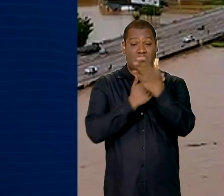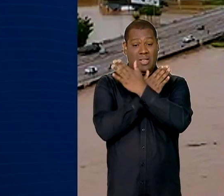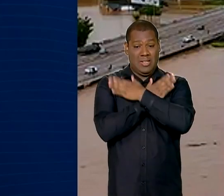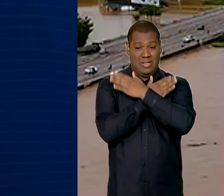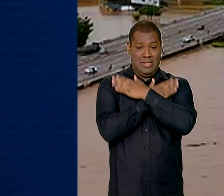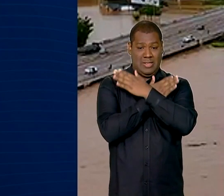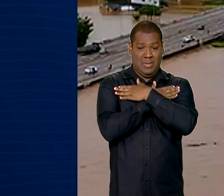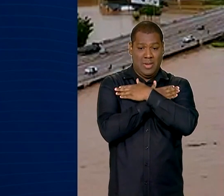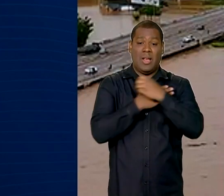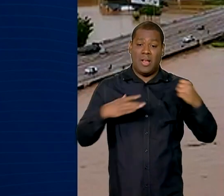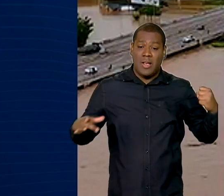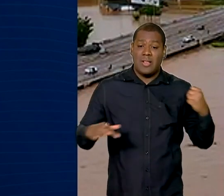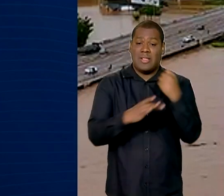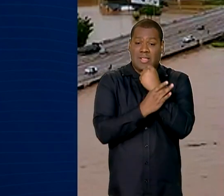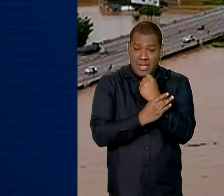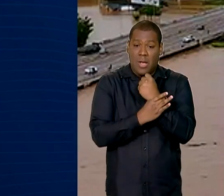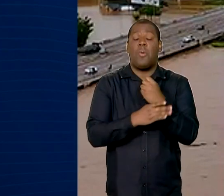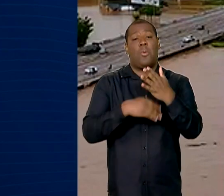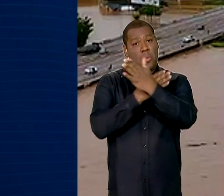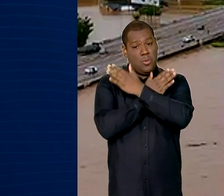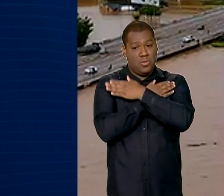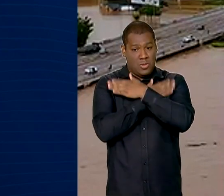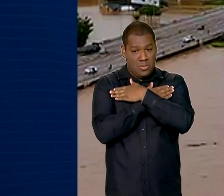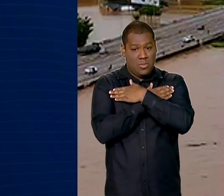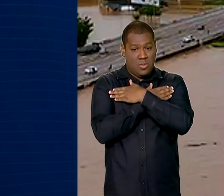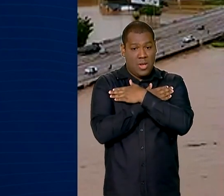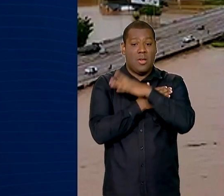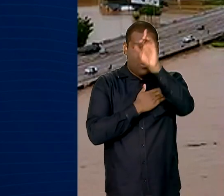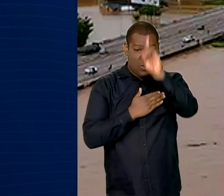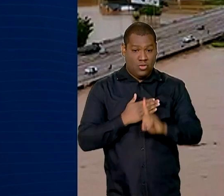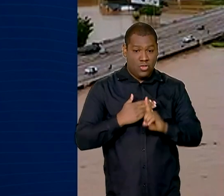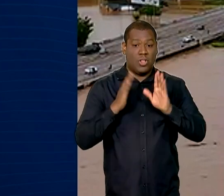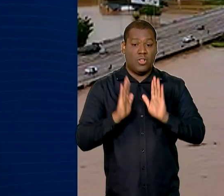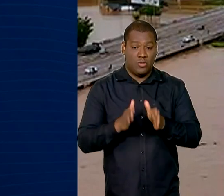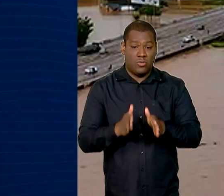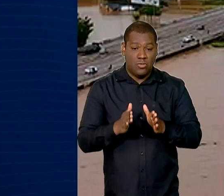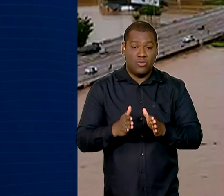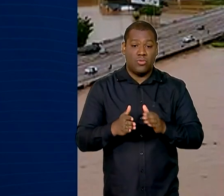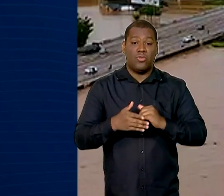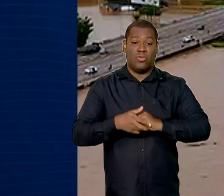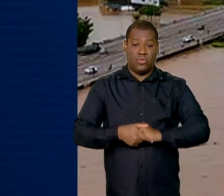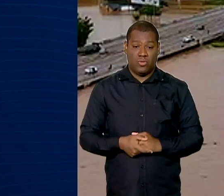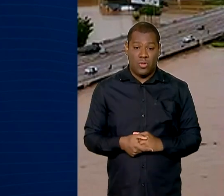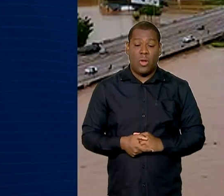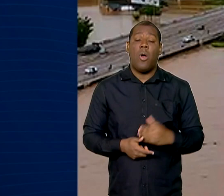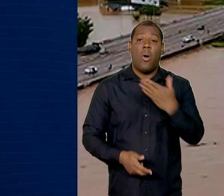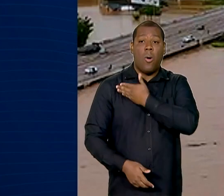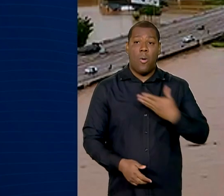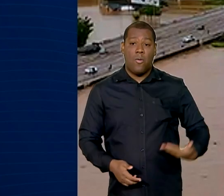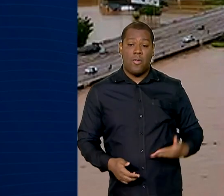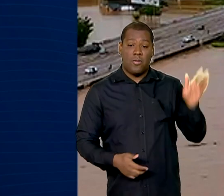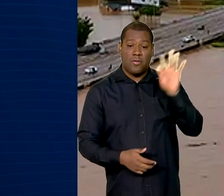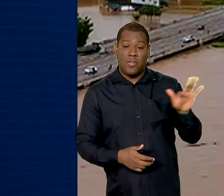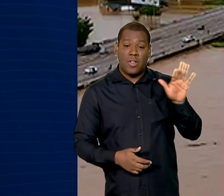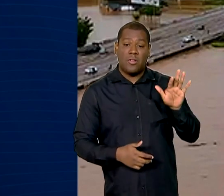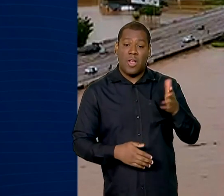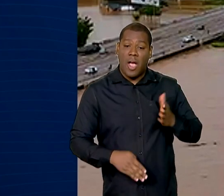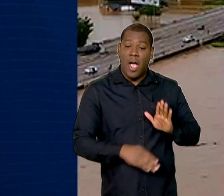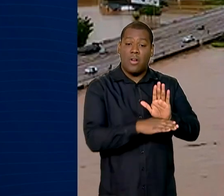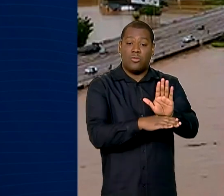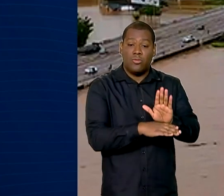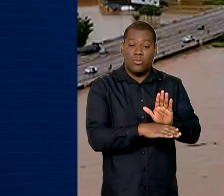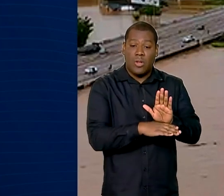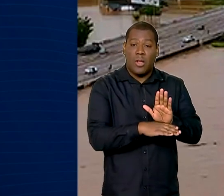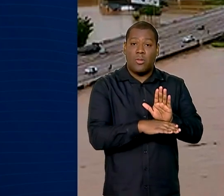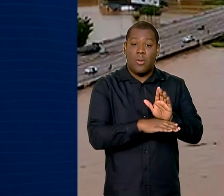já estavam recebendo seguro-desemprego antes da decretação de calamidade, o governo federal vai liberar mais